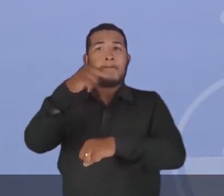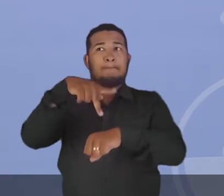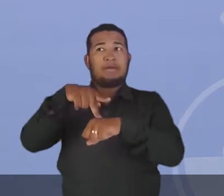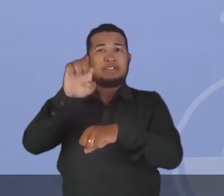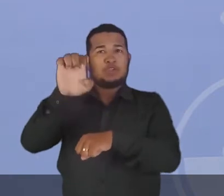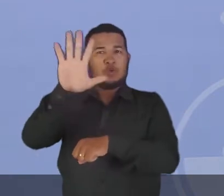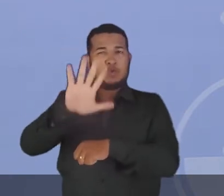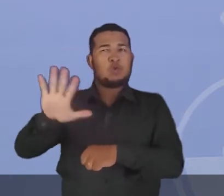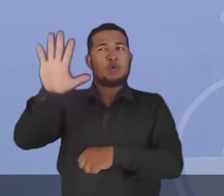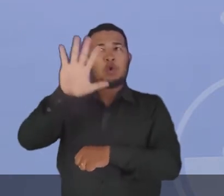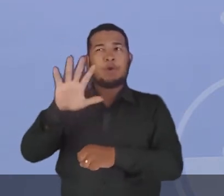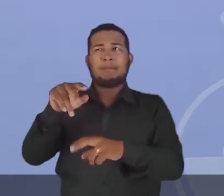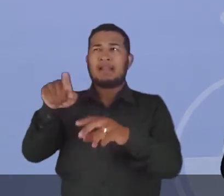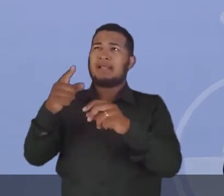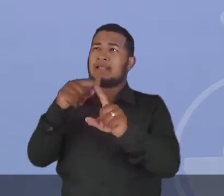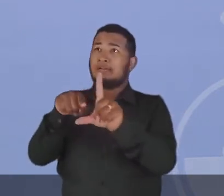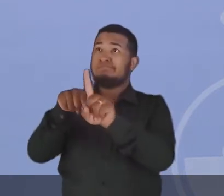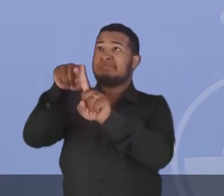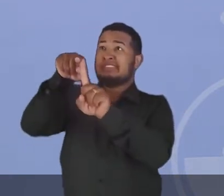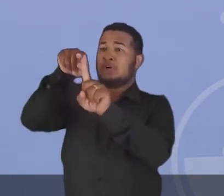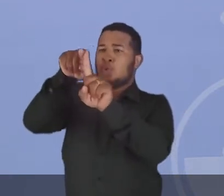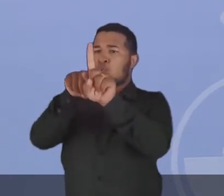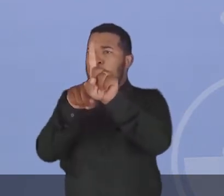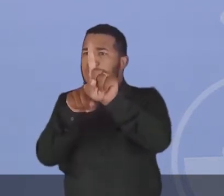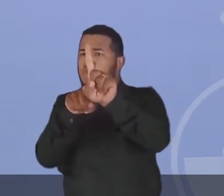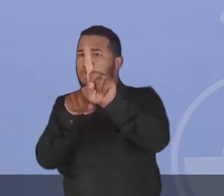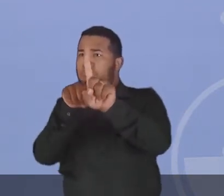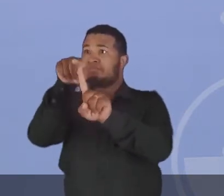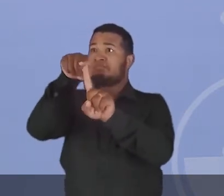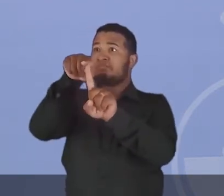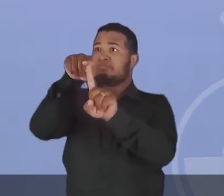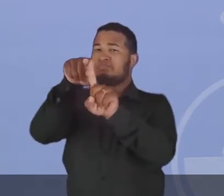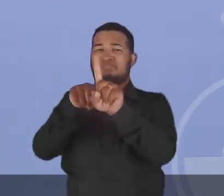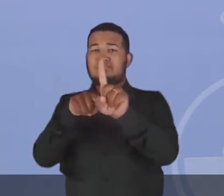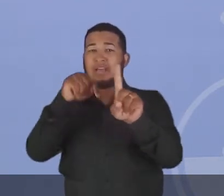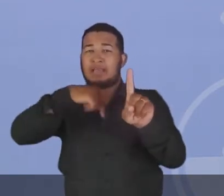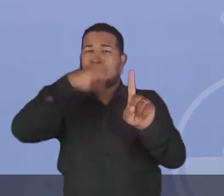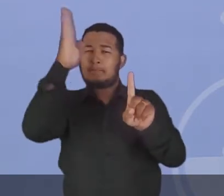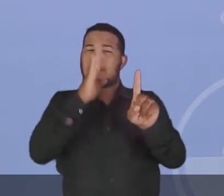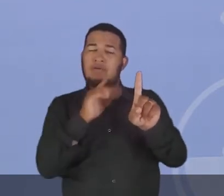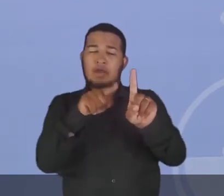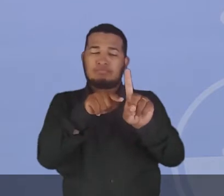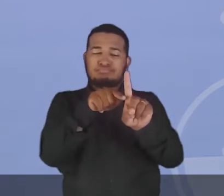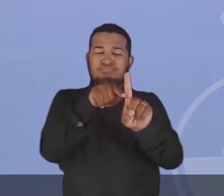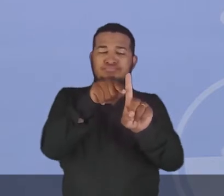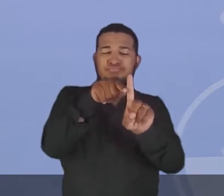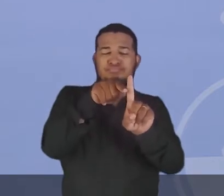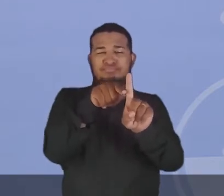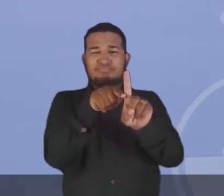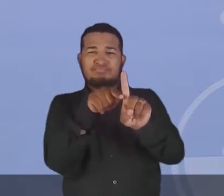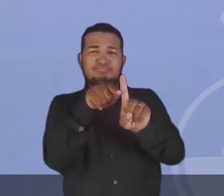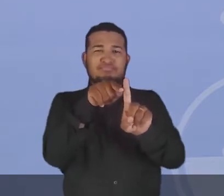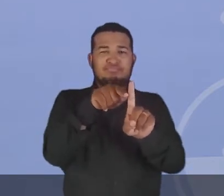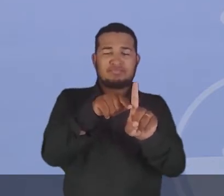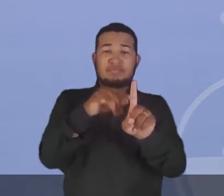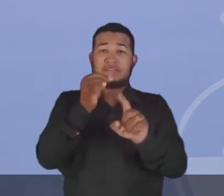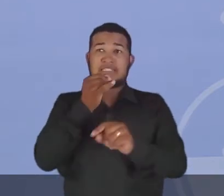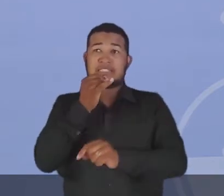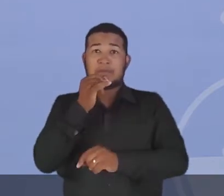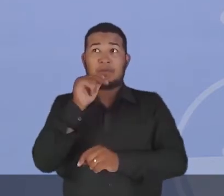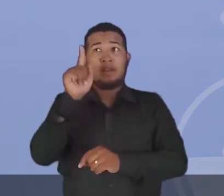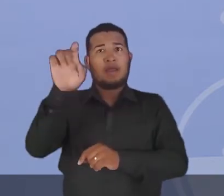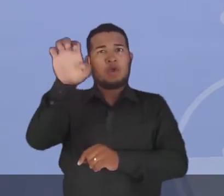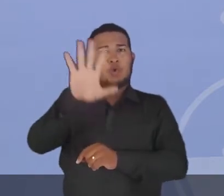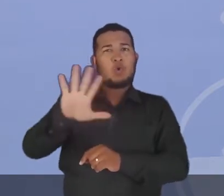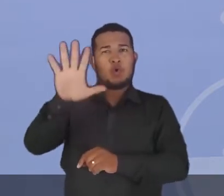países europeus. Nós não temos aqui períodos com grandes intensidades de frios, como, por